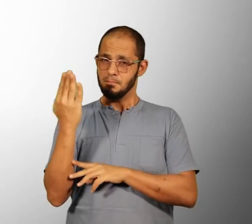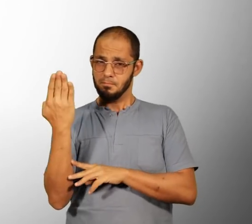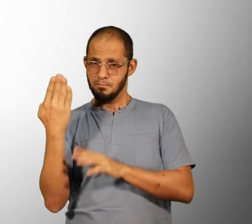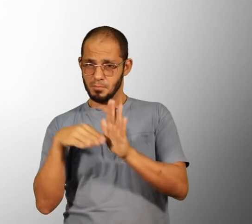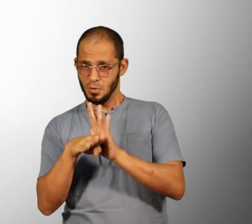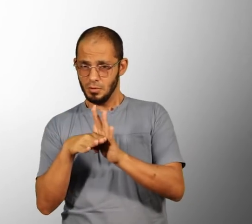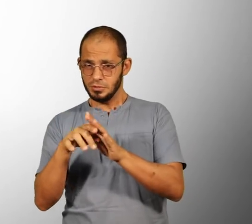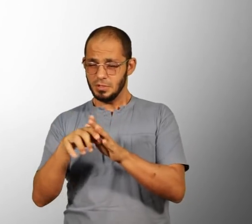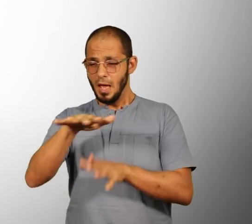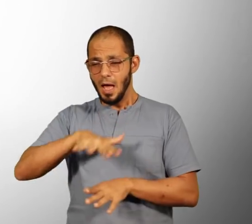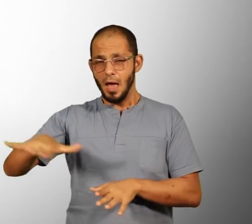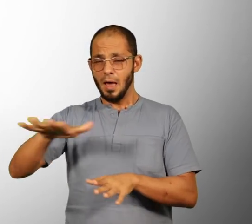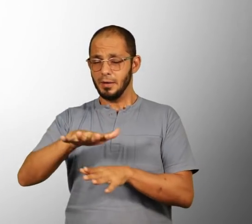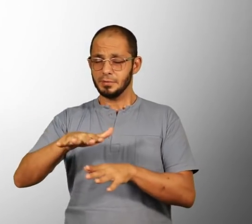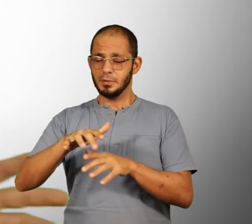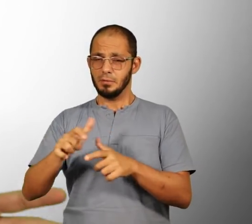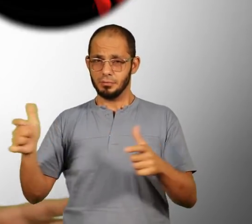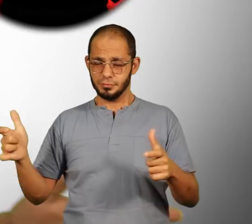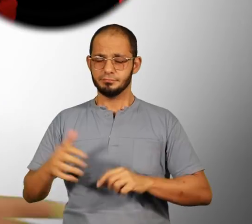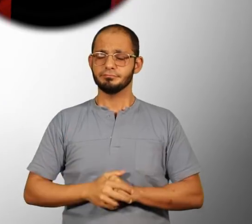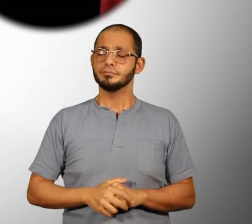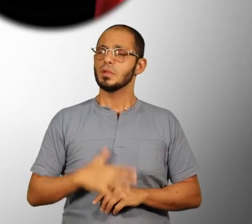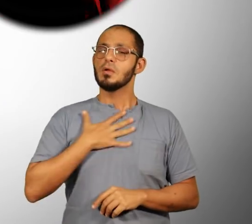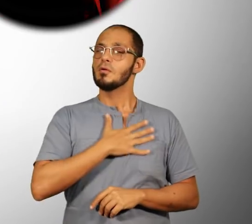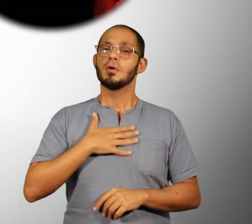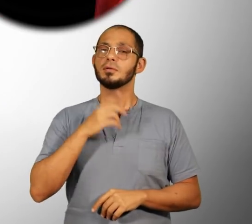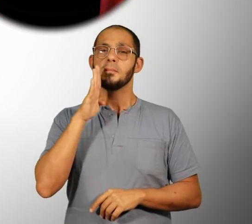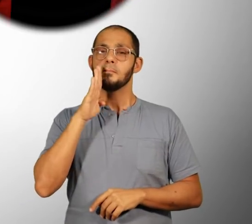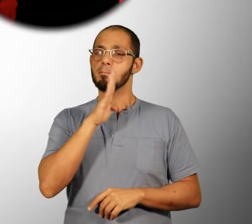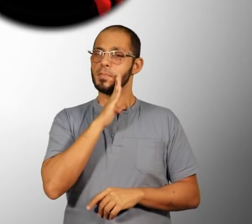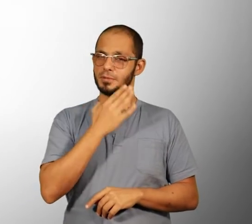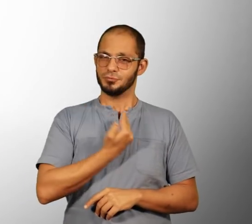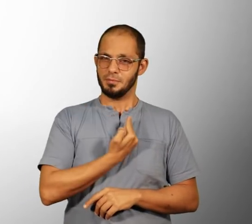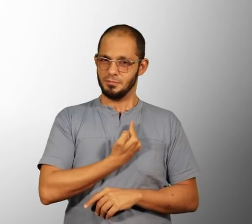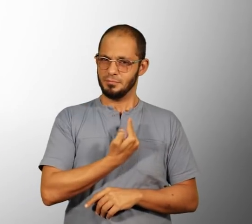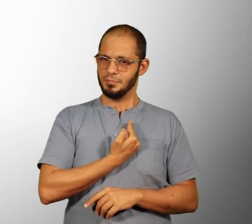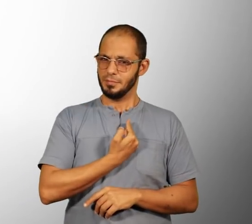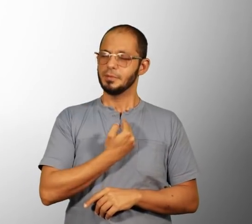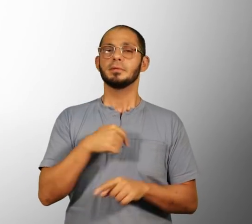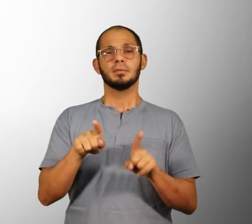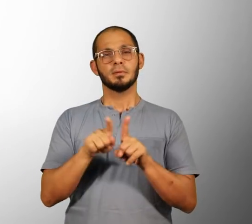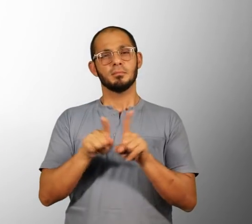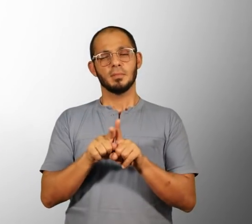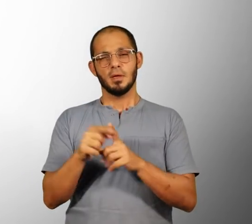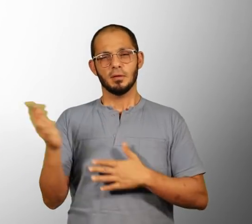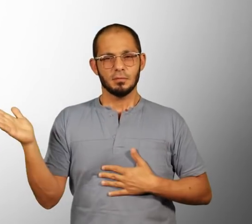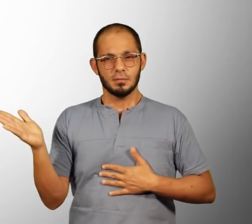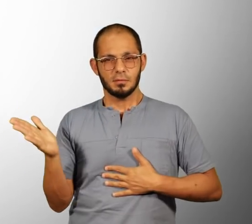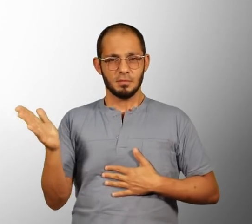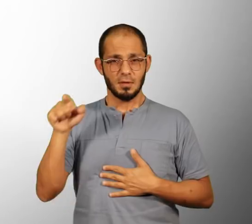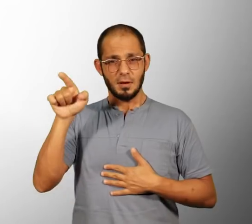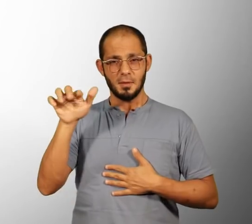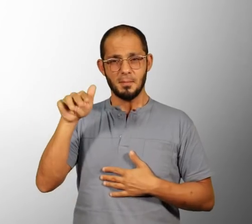Eu gosto muito de sair pra barzinho com os amigos, assim, sabe? Gosto de ir na época do forró da Marlene, que